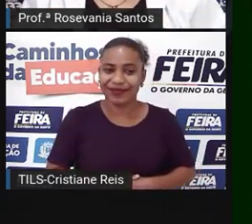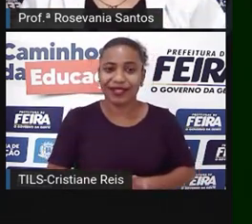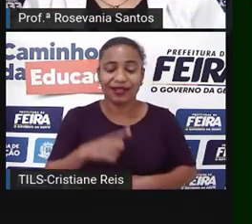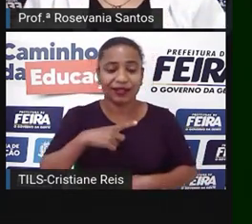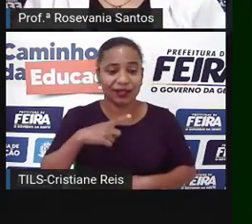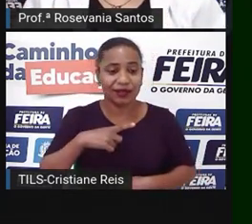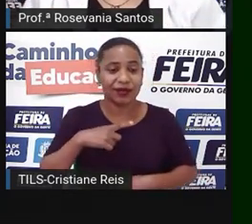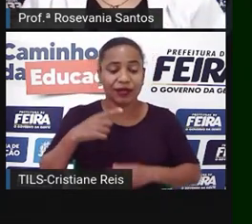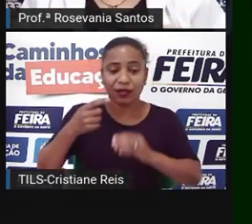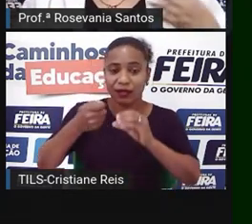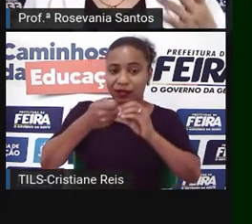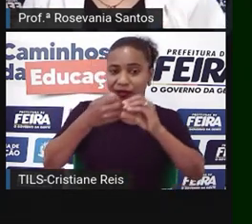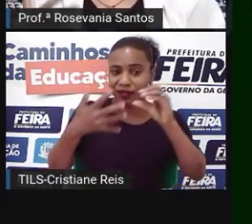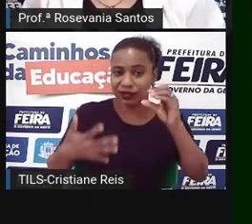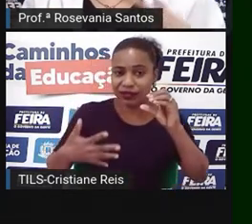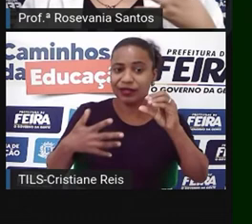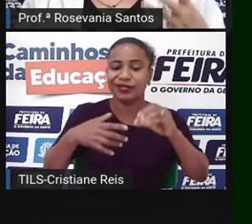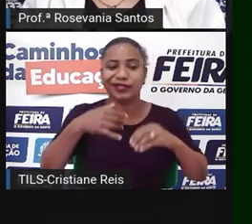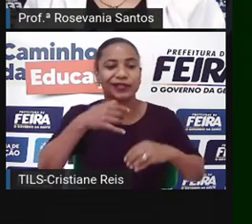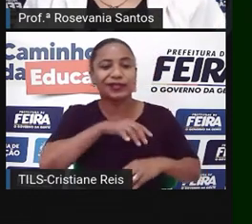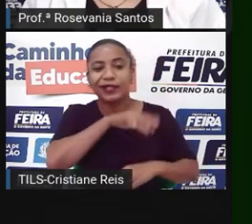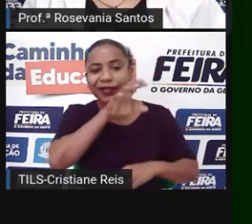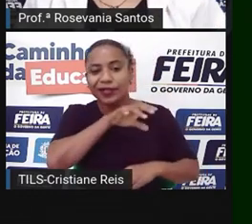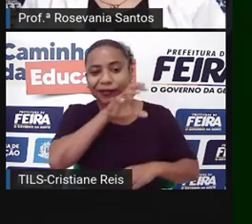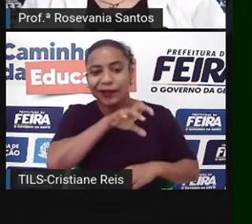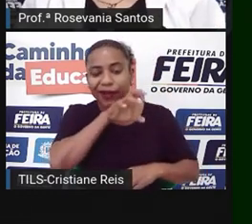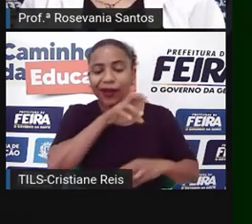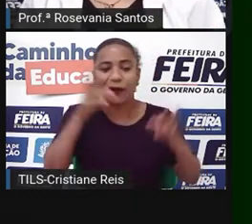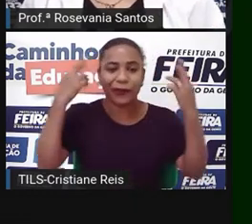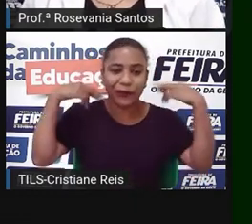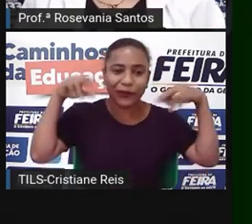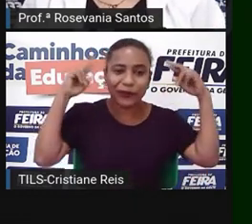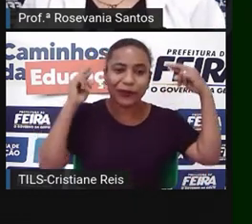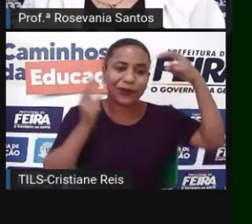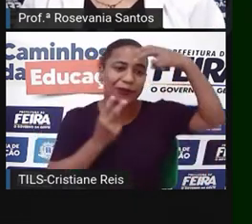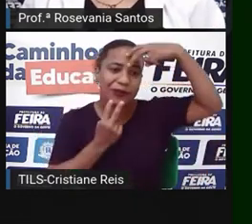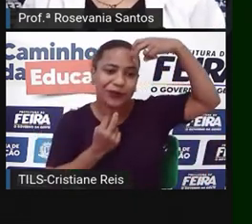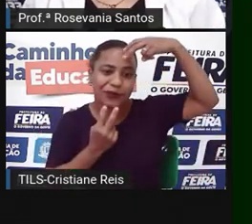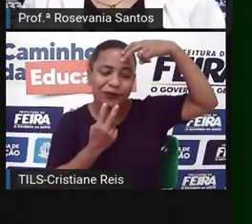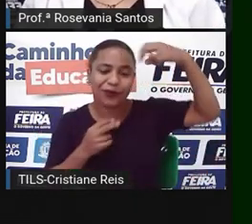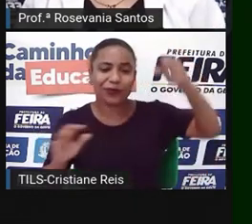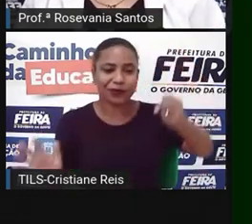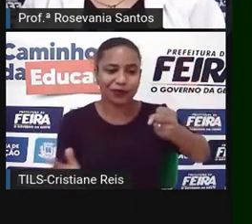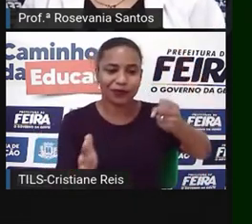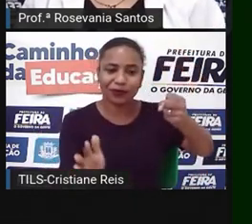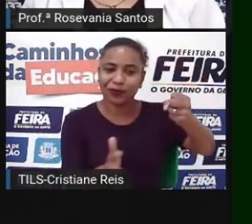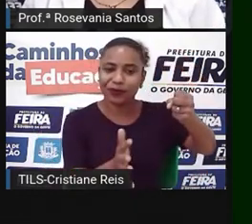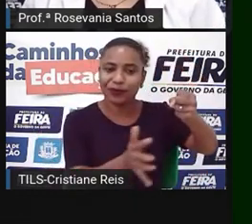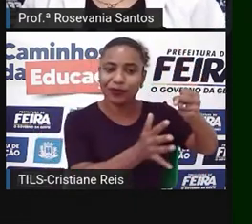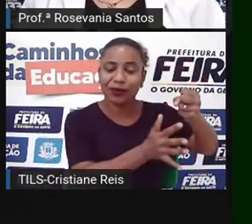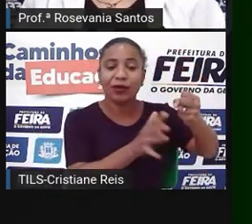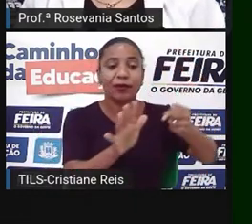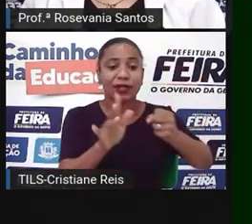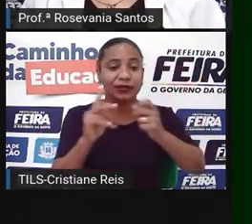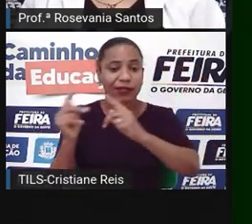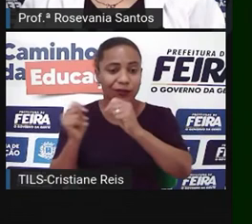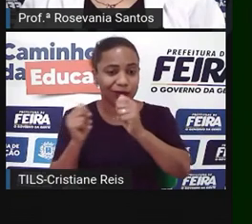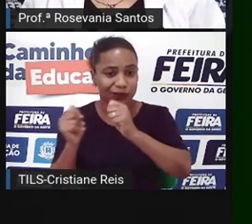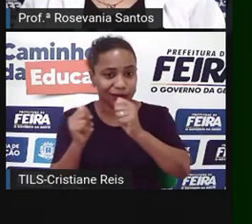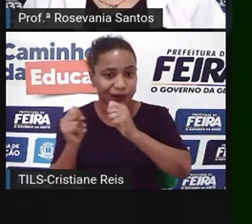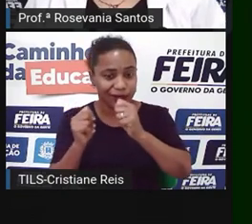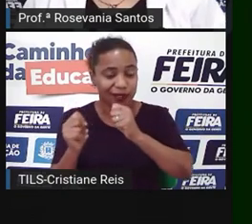de criação de rebanhos, de cabras, mas o forte mesmo da economia da Ásia Central e da